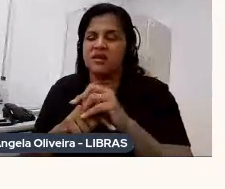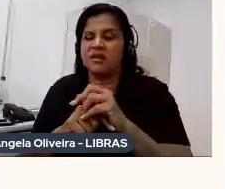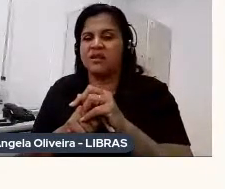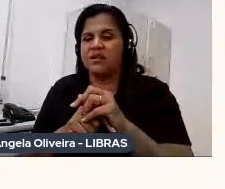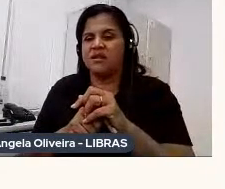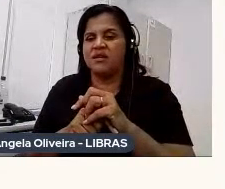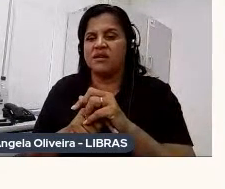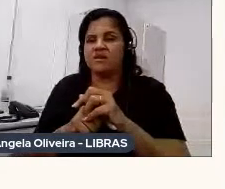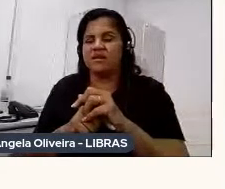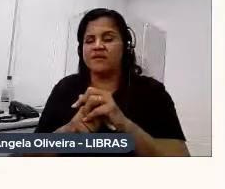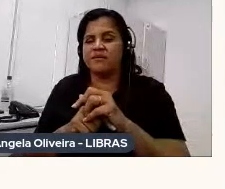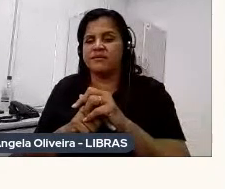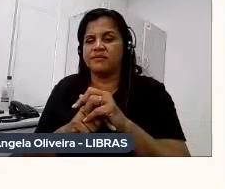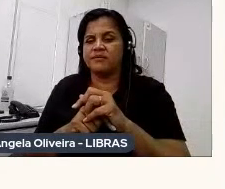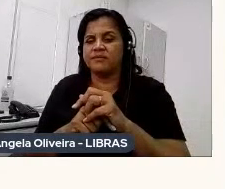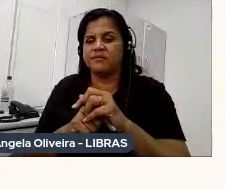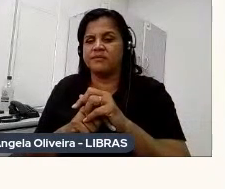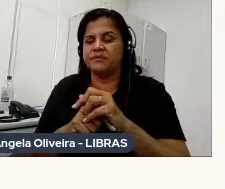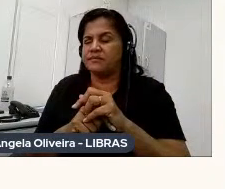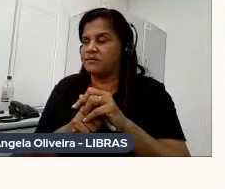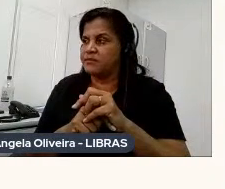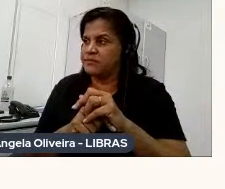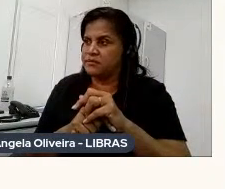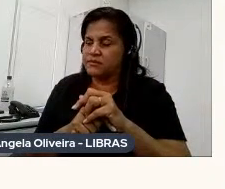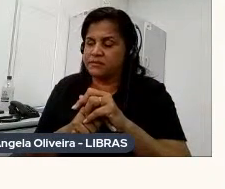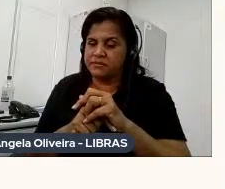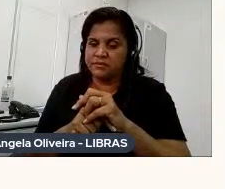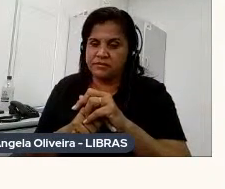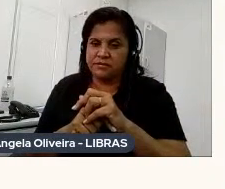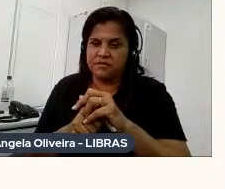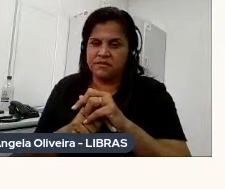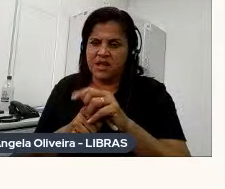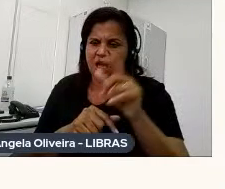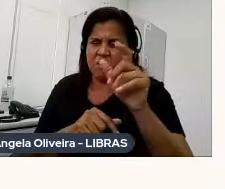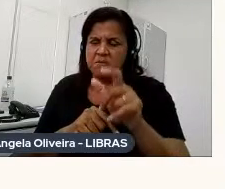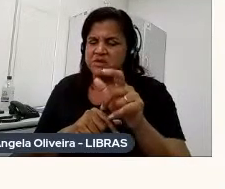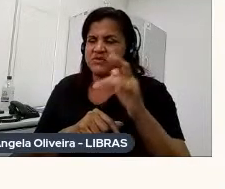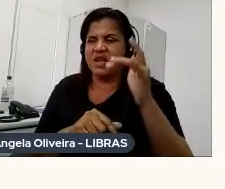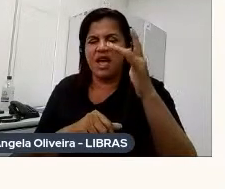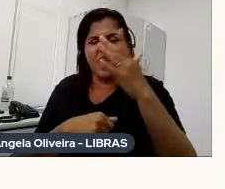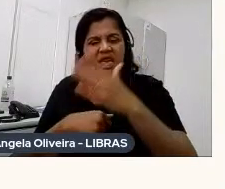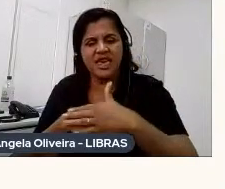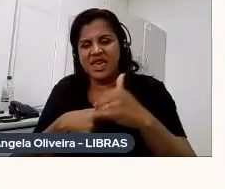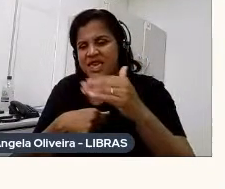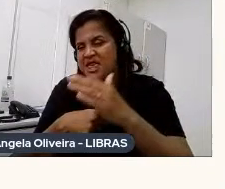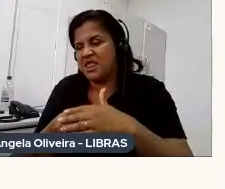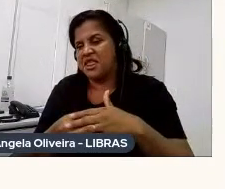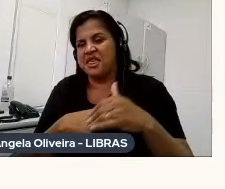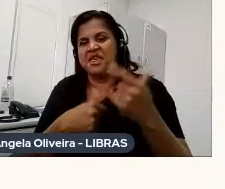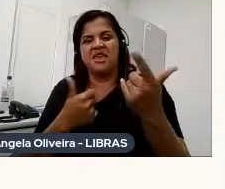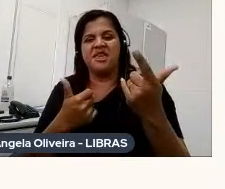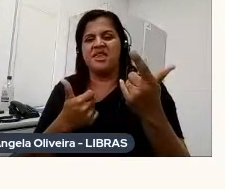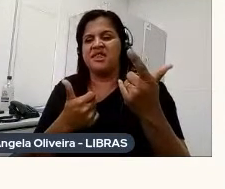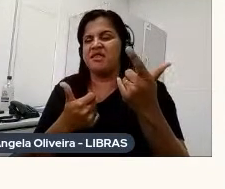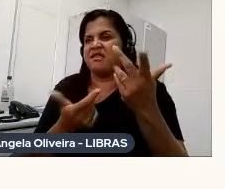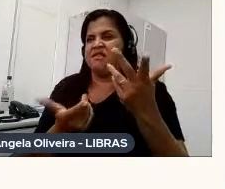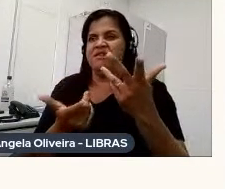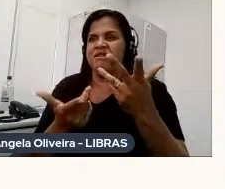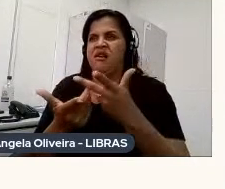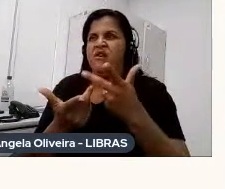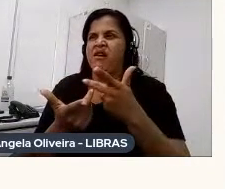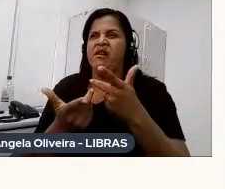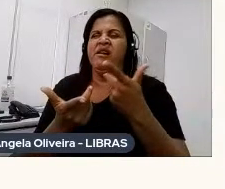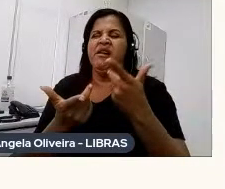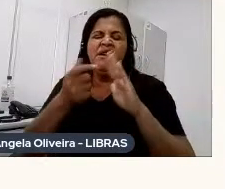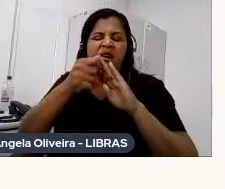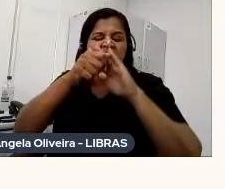lembro que foi um auê, né, porque era uma personagem querida, uma boêmia, né, uma personagem da noite, estava sempre